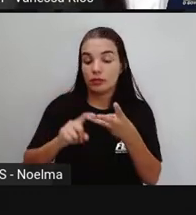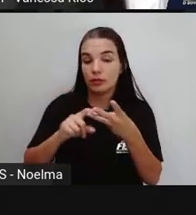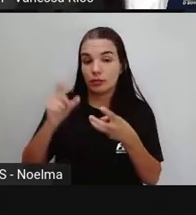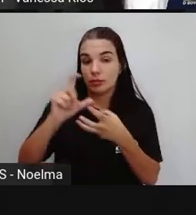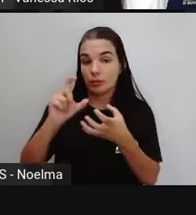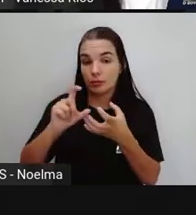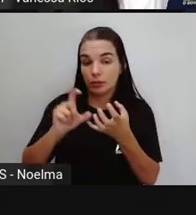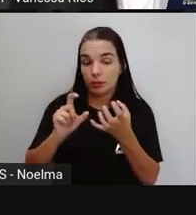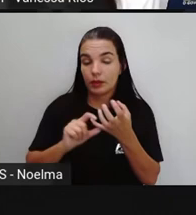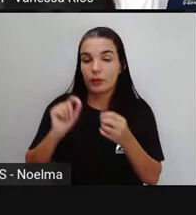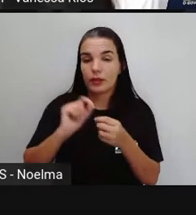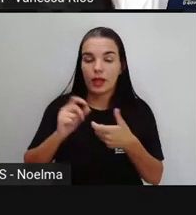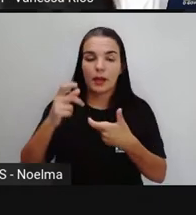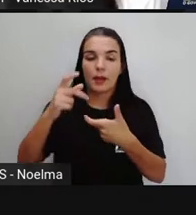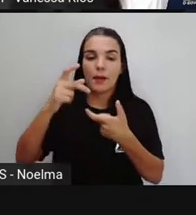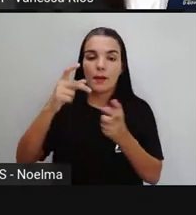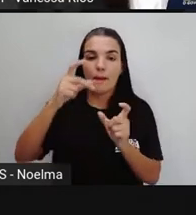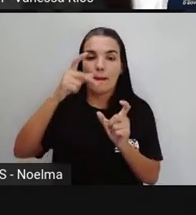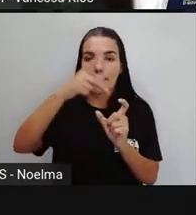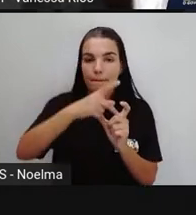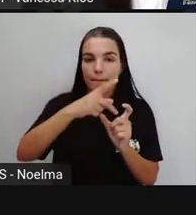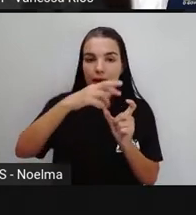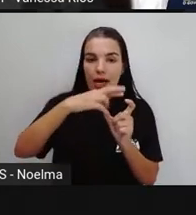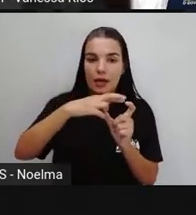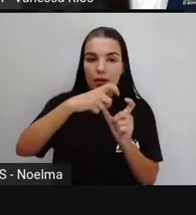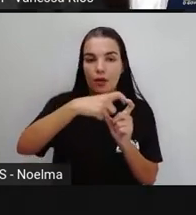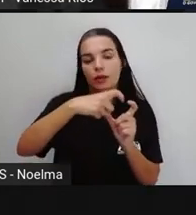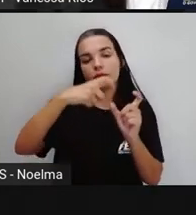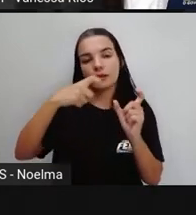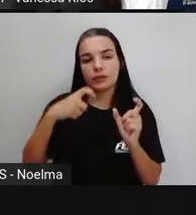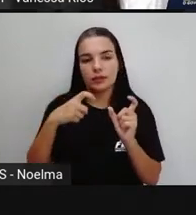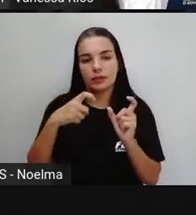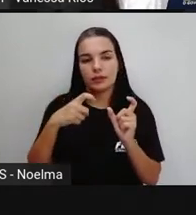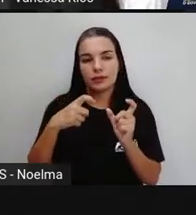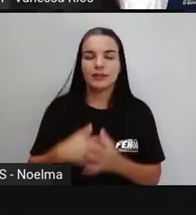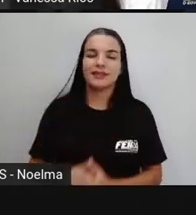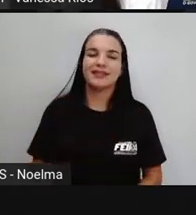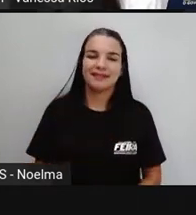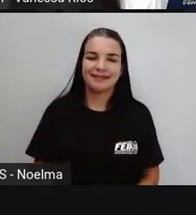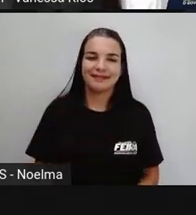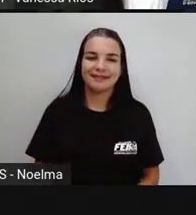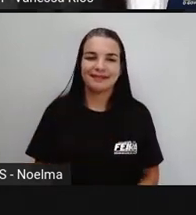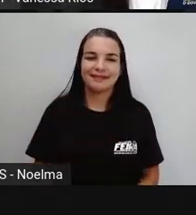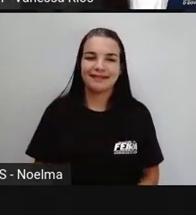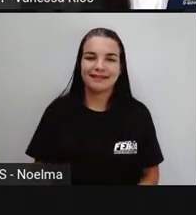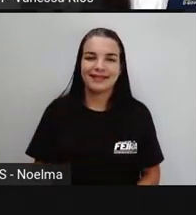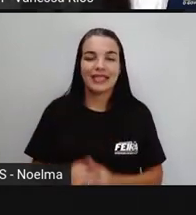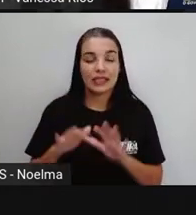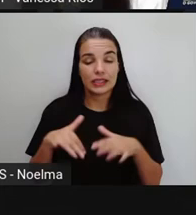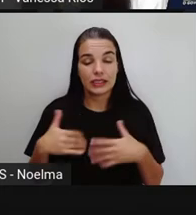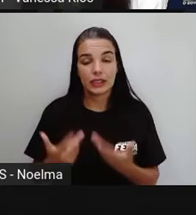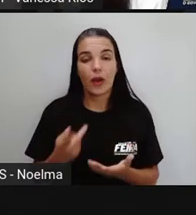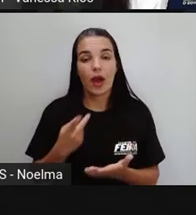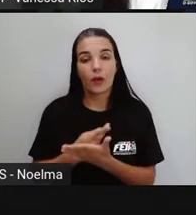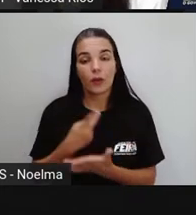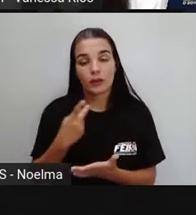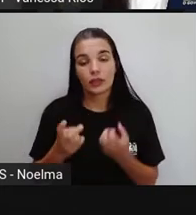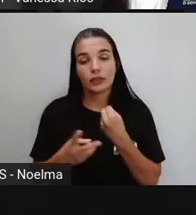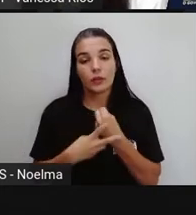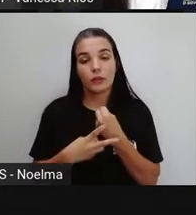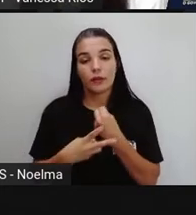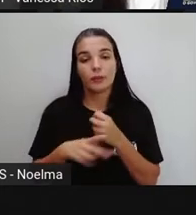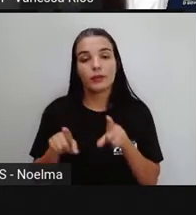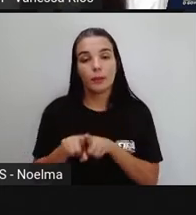tônica é a antepenúltima, a gente chama essa palavra de proparoxítona. E isso acontece com os verbos também.